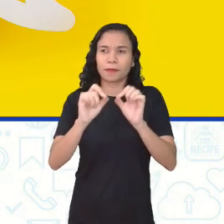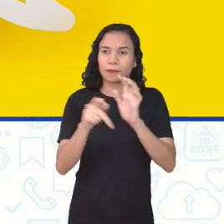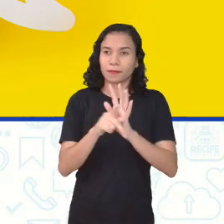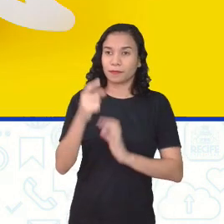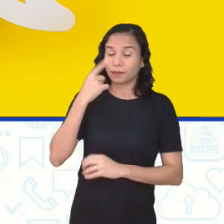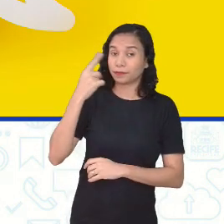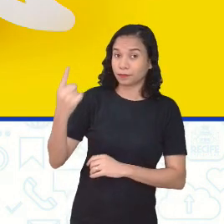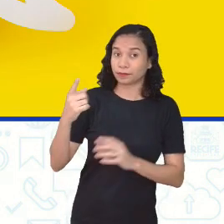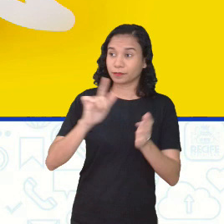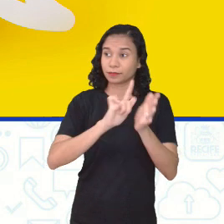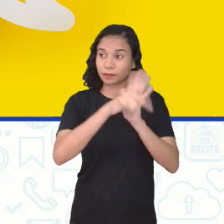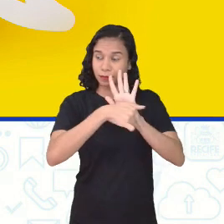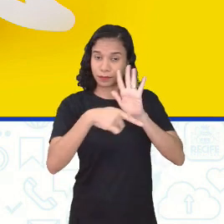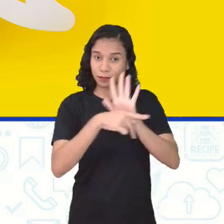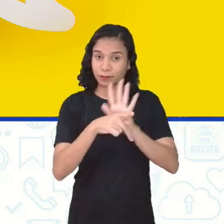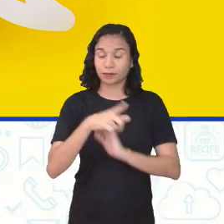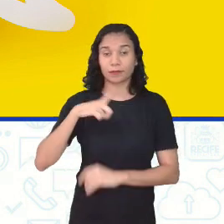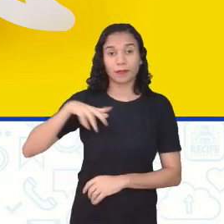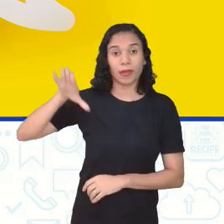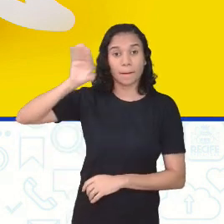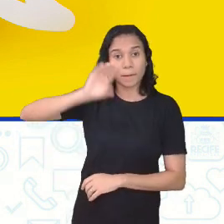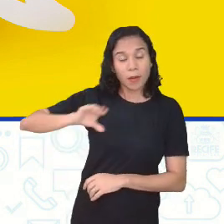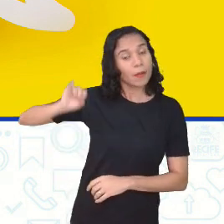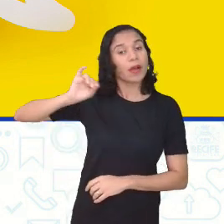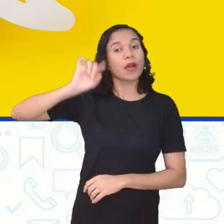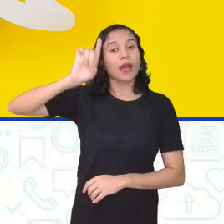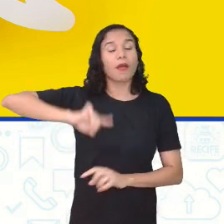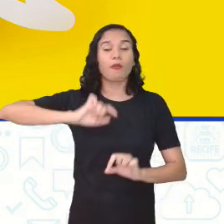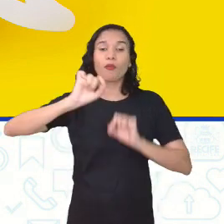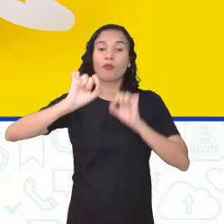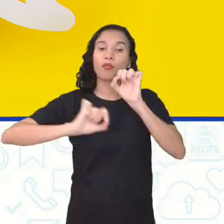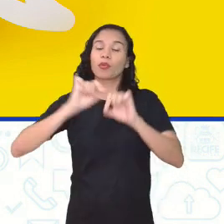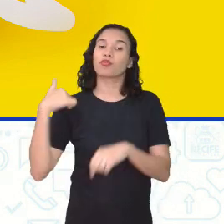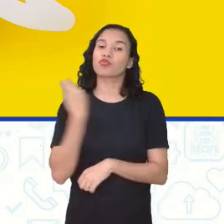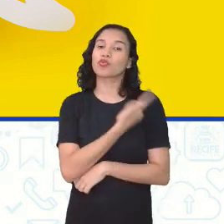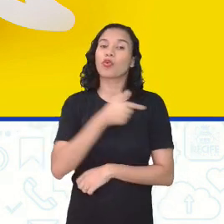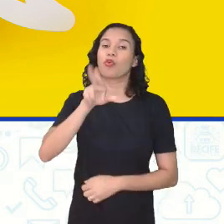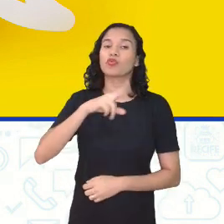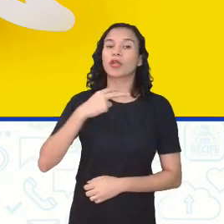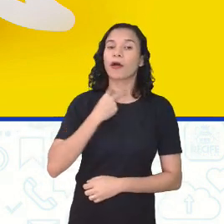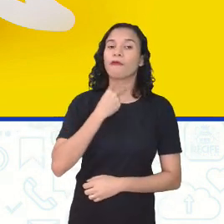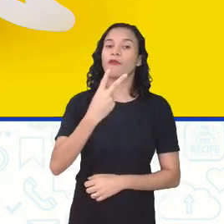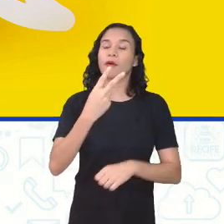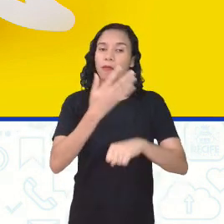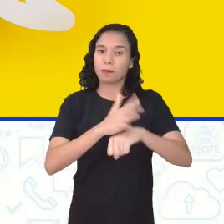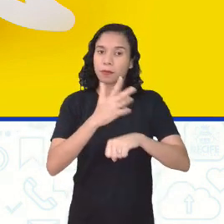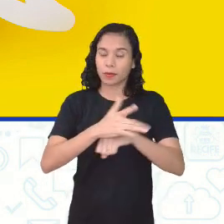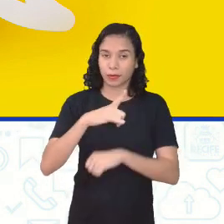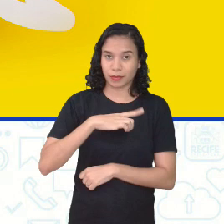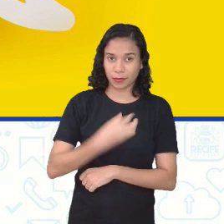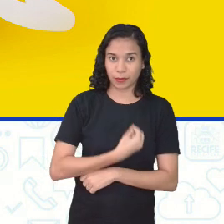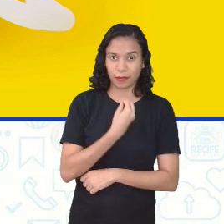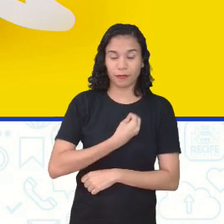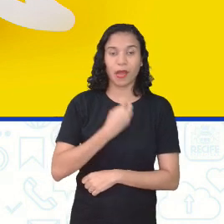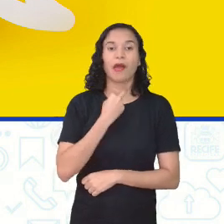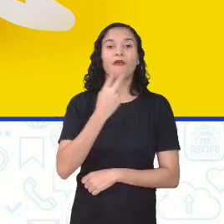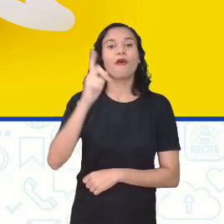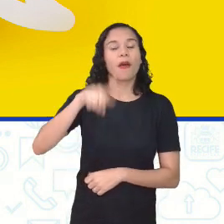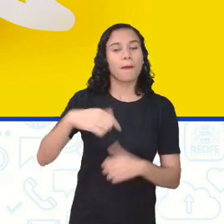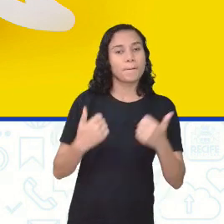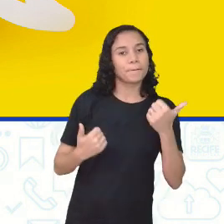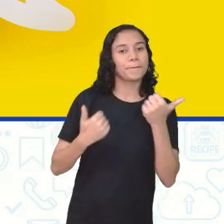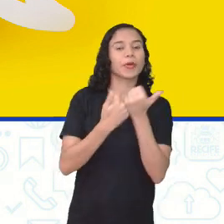Ó, os gêneros orais são aqueles em que usamos a voz para realizar, seja, a voz é o suporte.